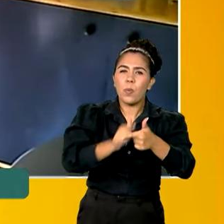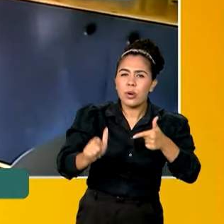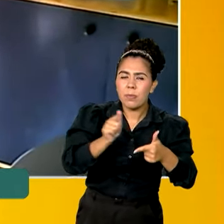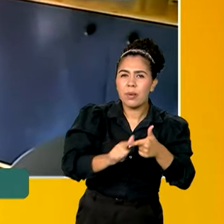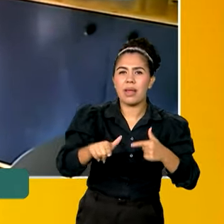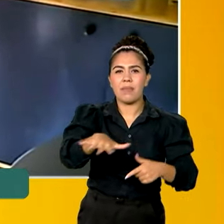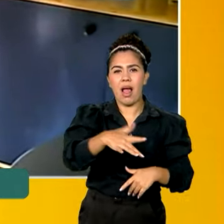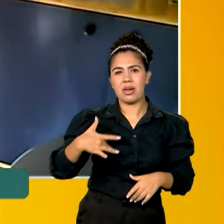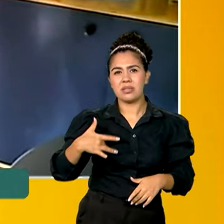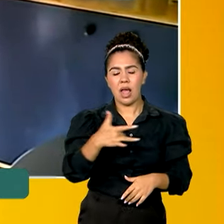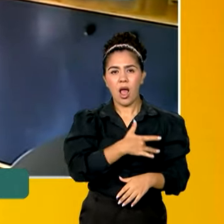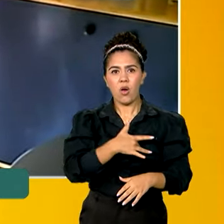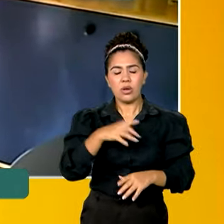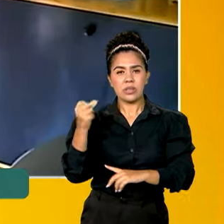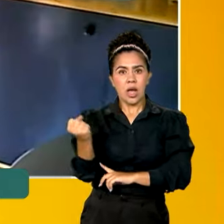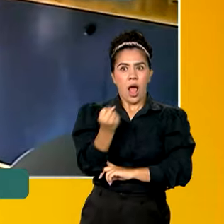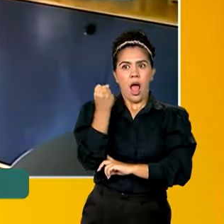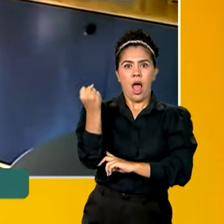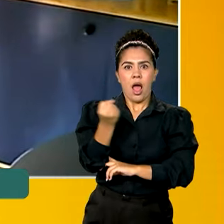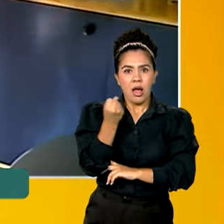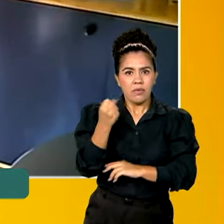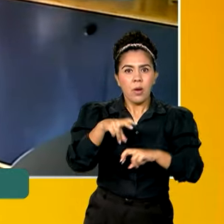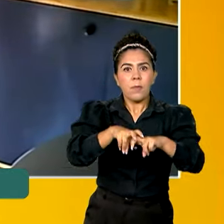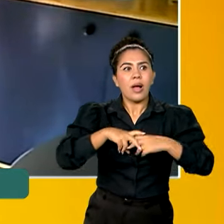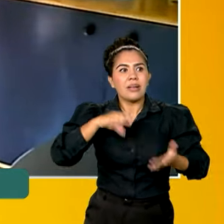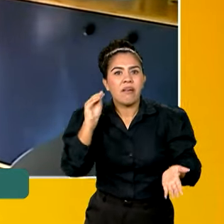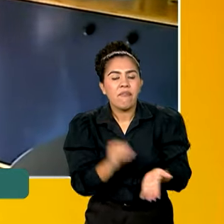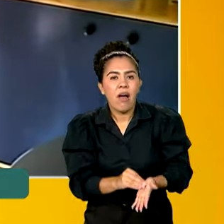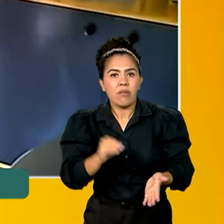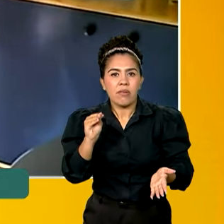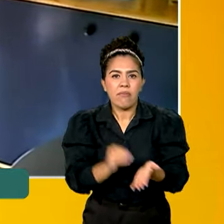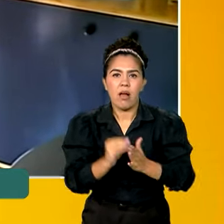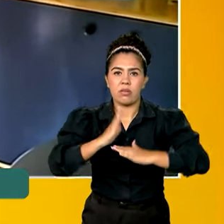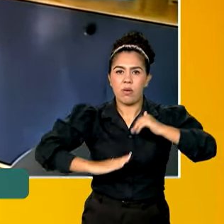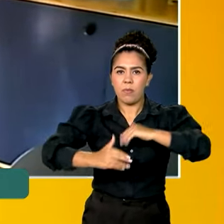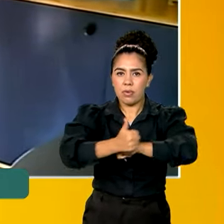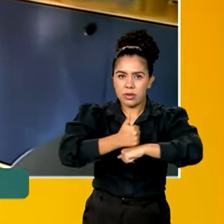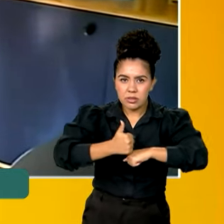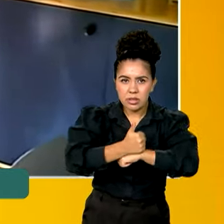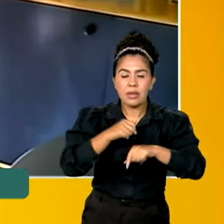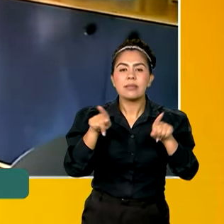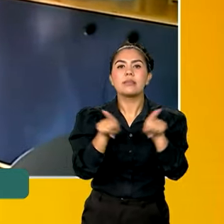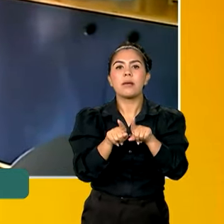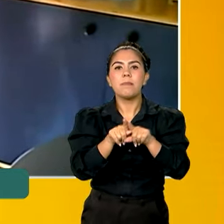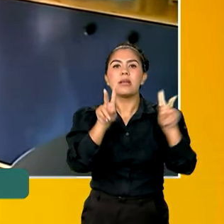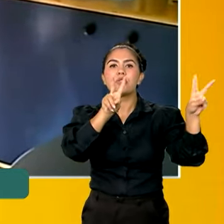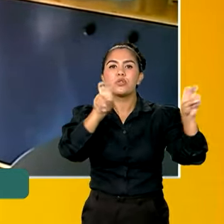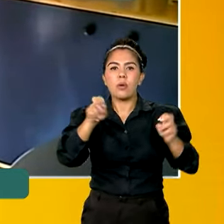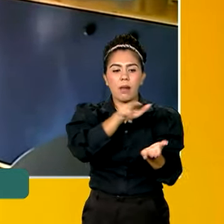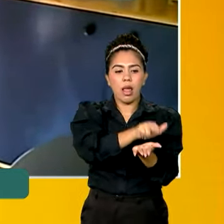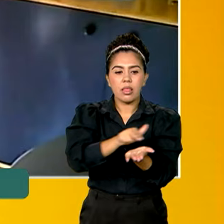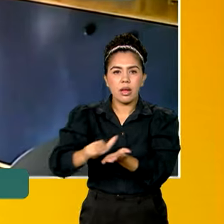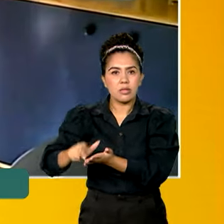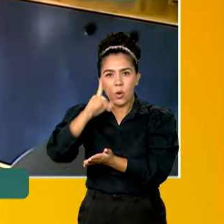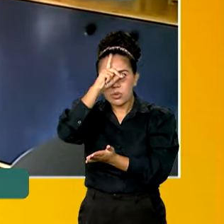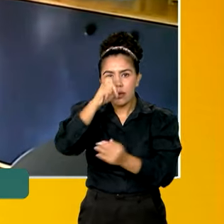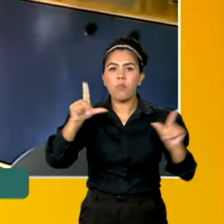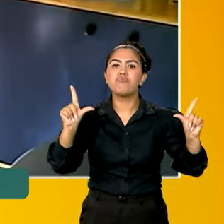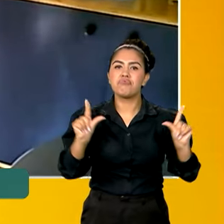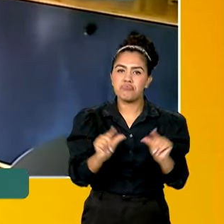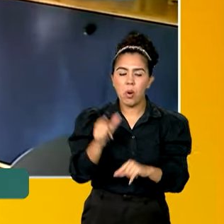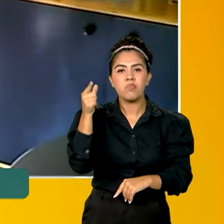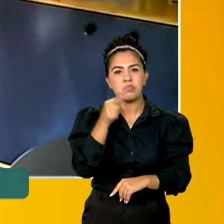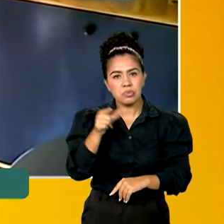agravavam pela falta de atendimento médico. Então, também leva a diminuição das internações hospitalares e, principalmente, leva a uma